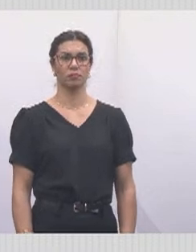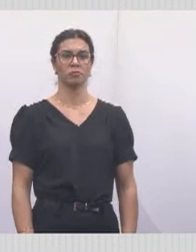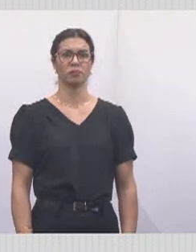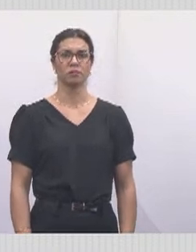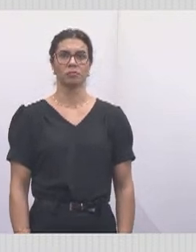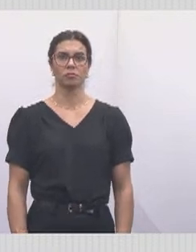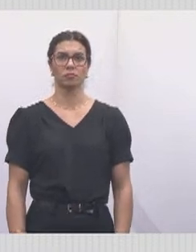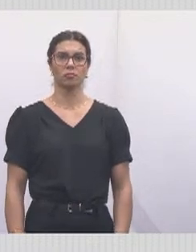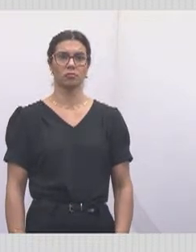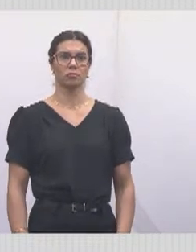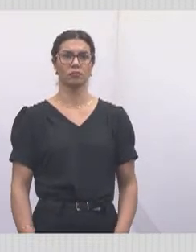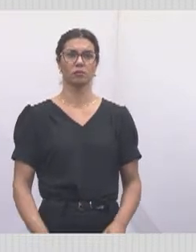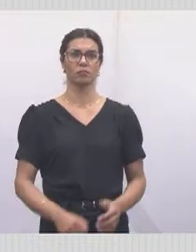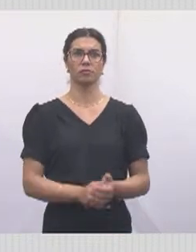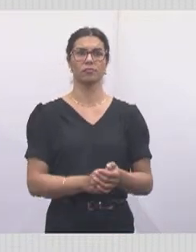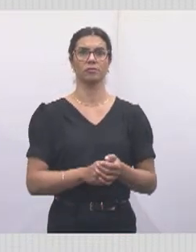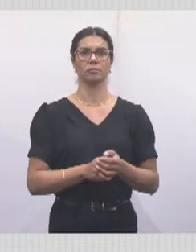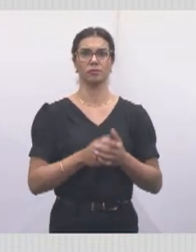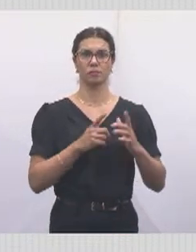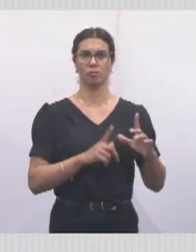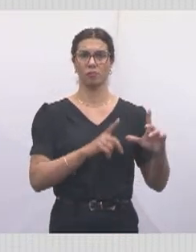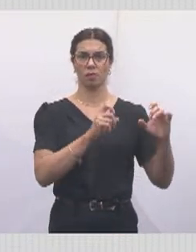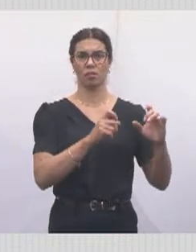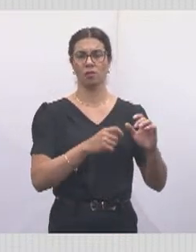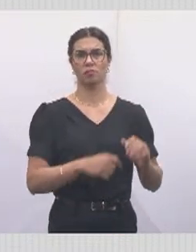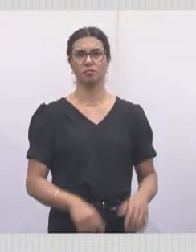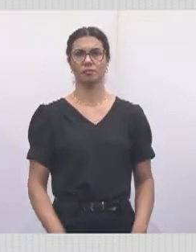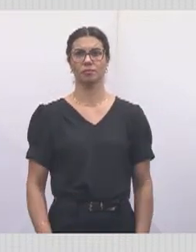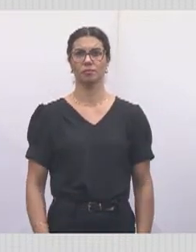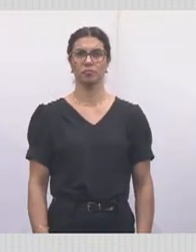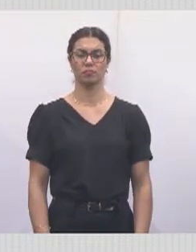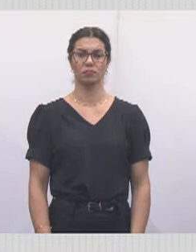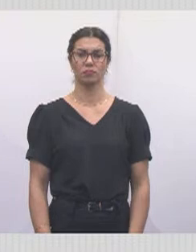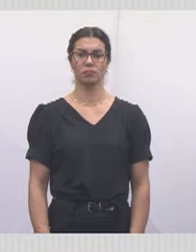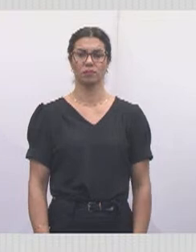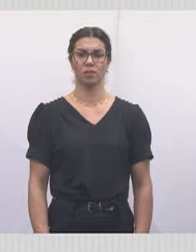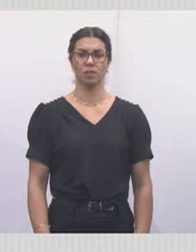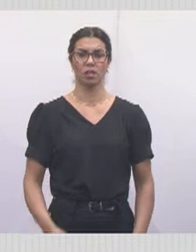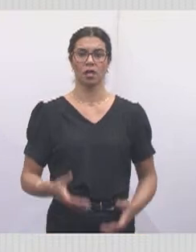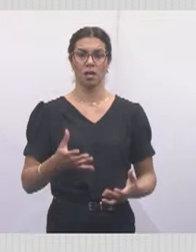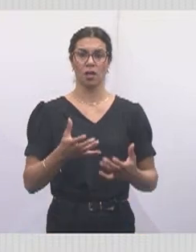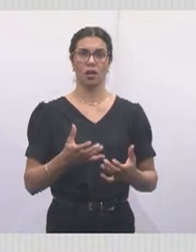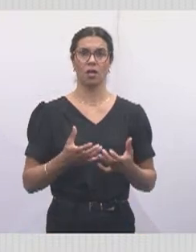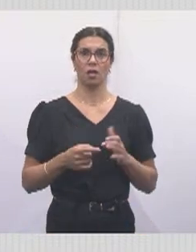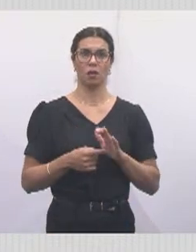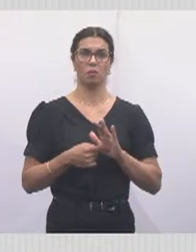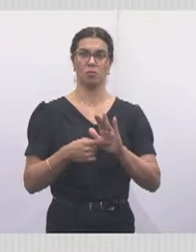O slide, daqui a pouquinho eu vou mostrar o outro slide, mas eu quero...